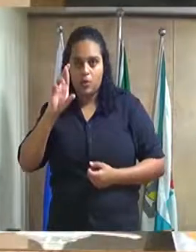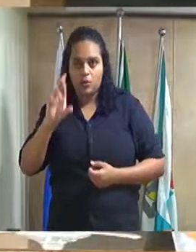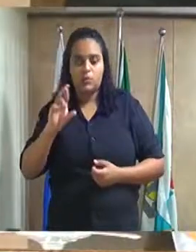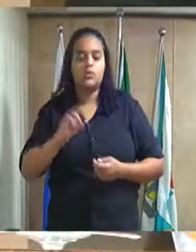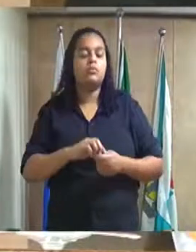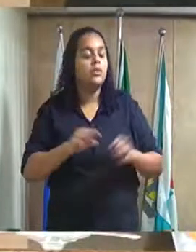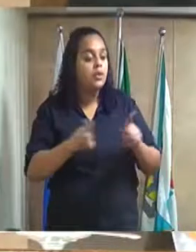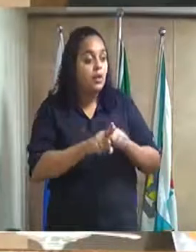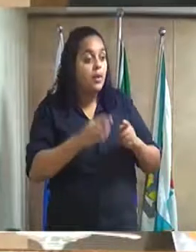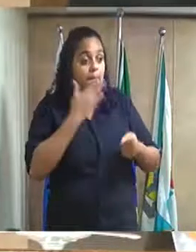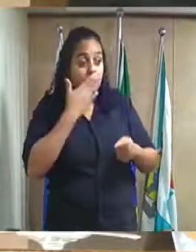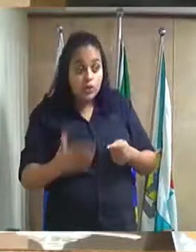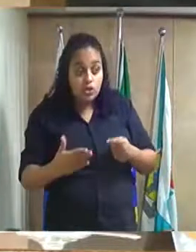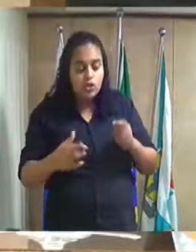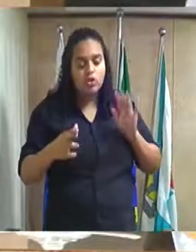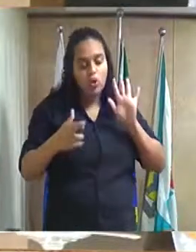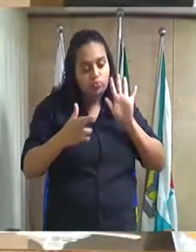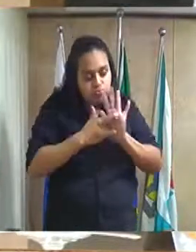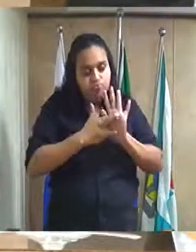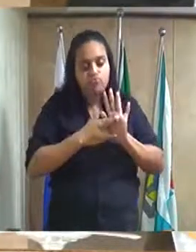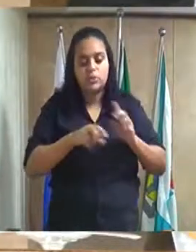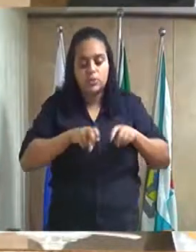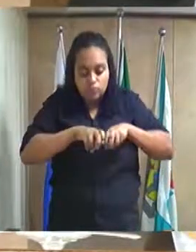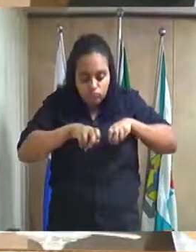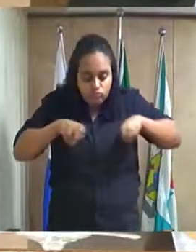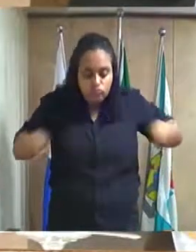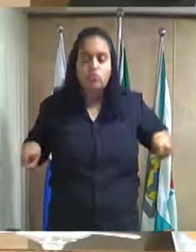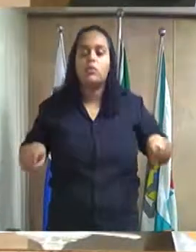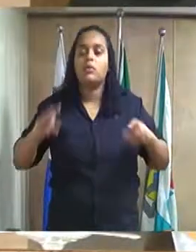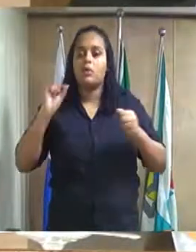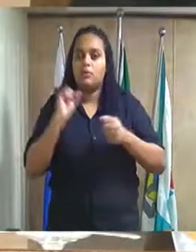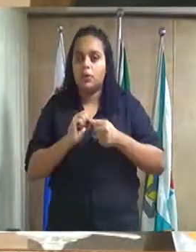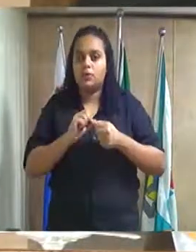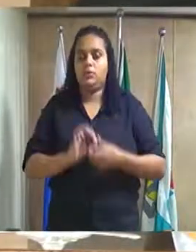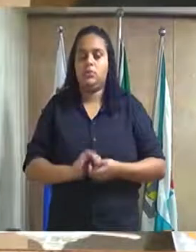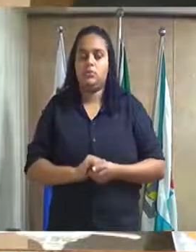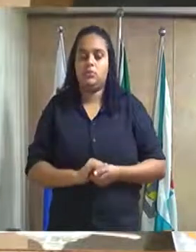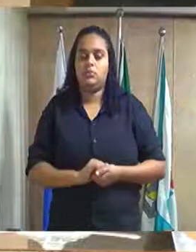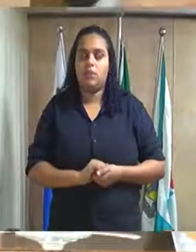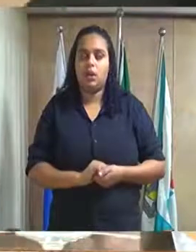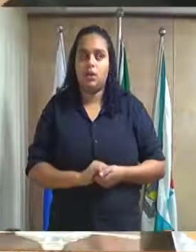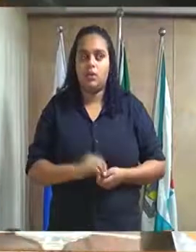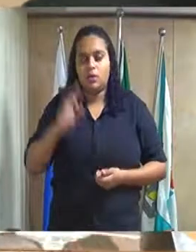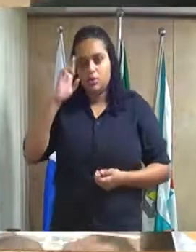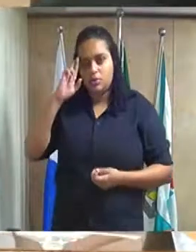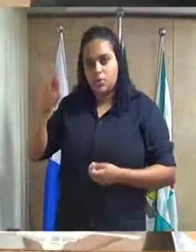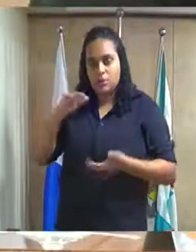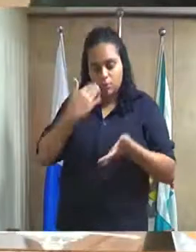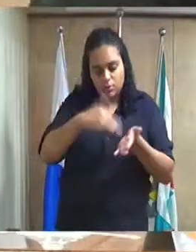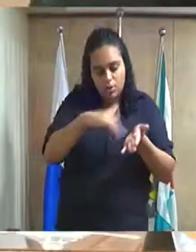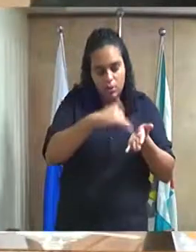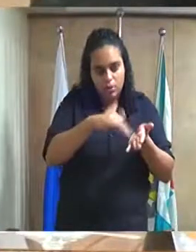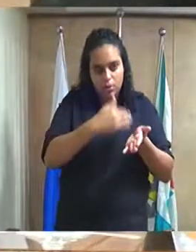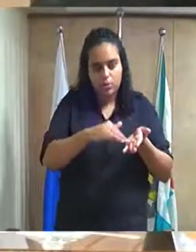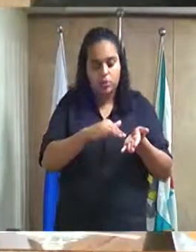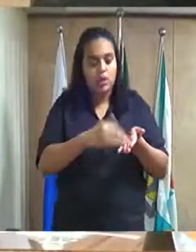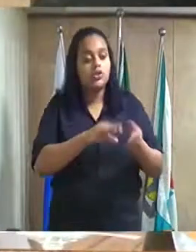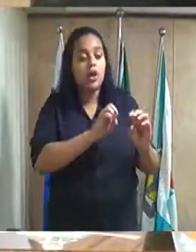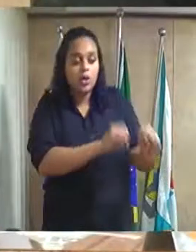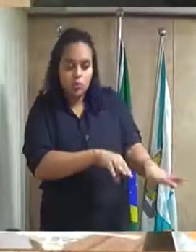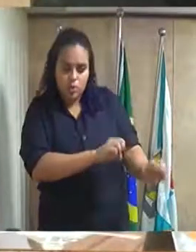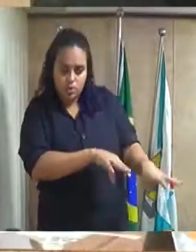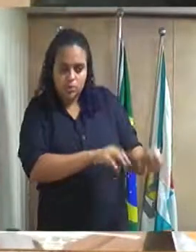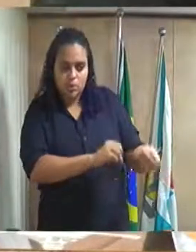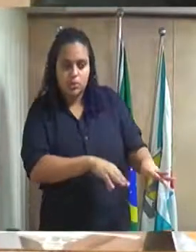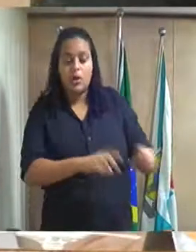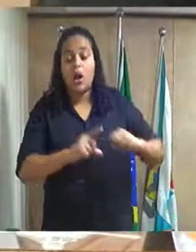requerendo à mesa, regimentalmente, seja oficiado à ilustríssima senhora secretária municipal de educação, de